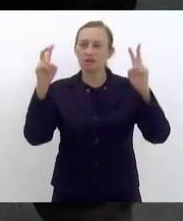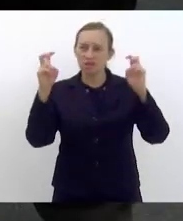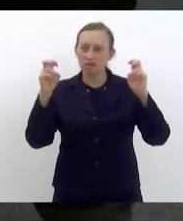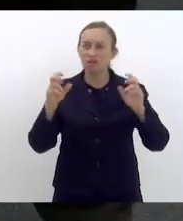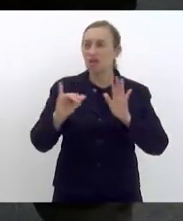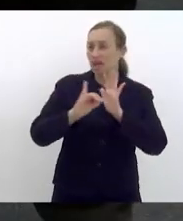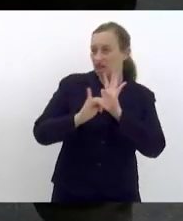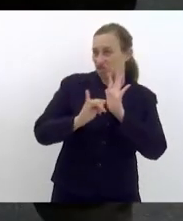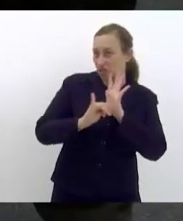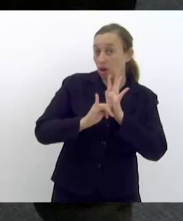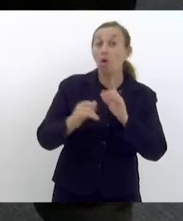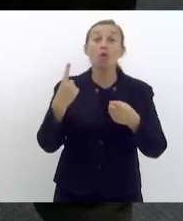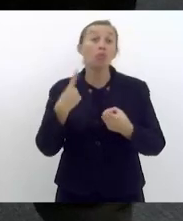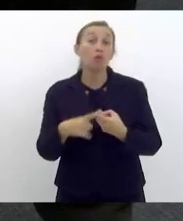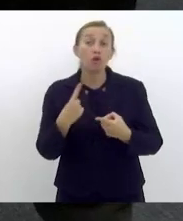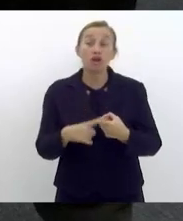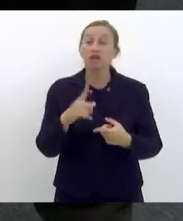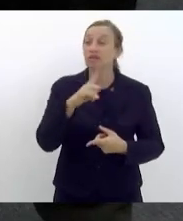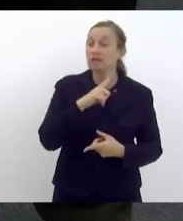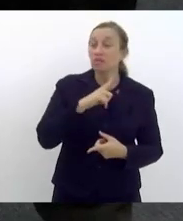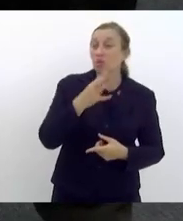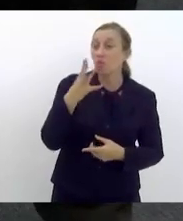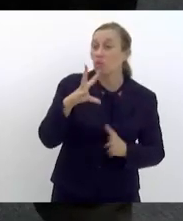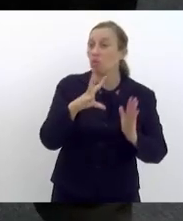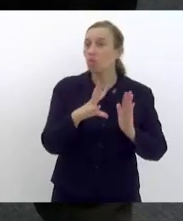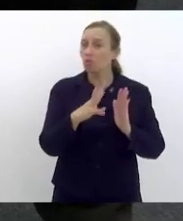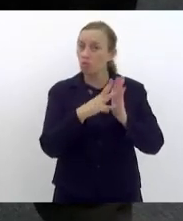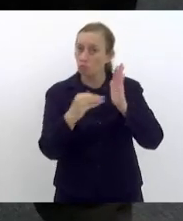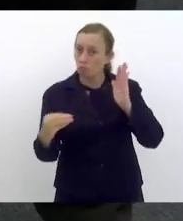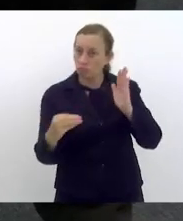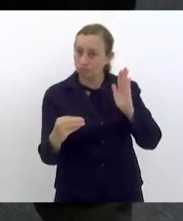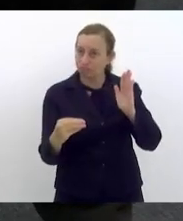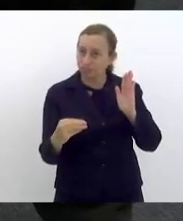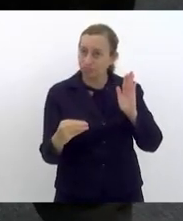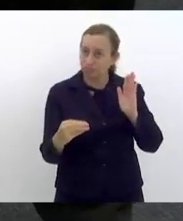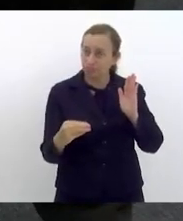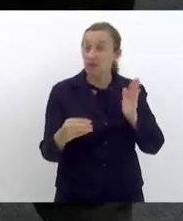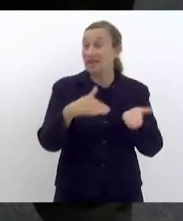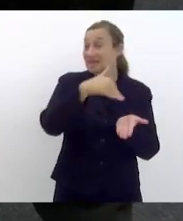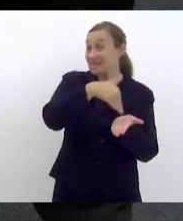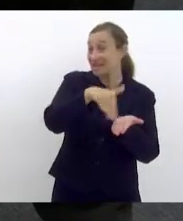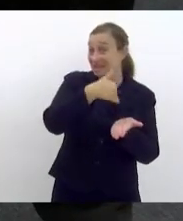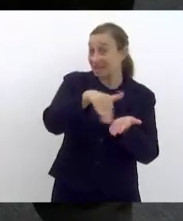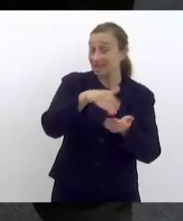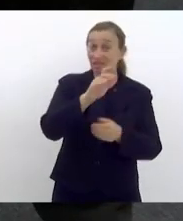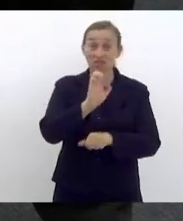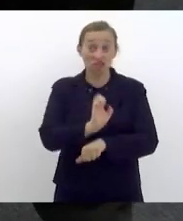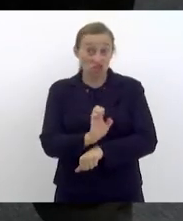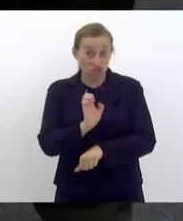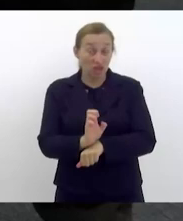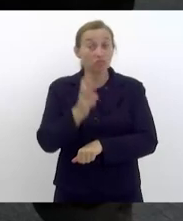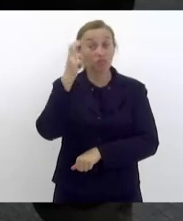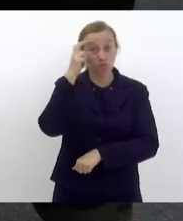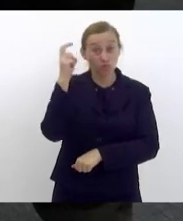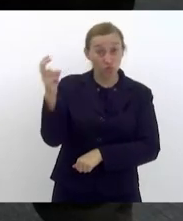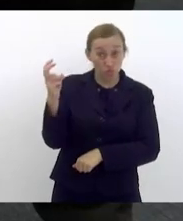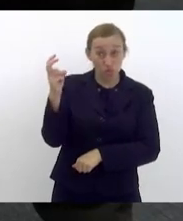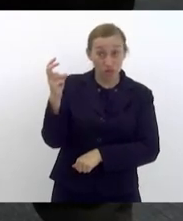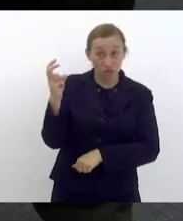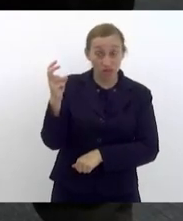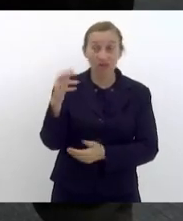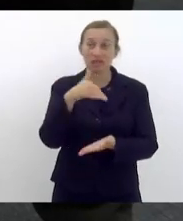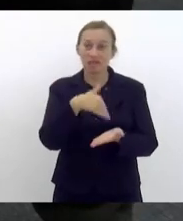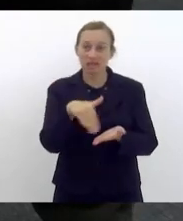edital, porque nós temos um exemplo da secretária de Estado, de Cultura, a